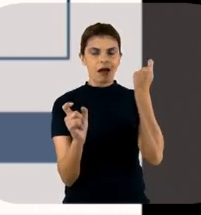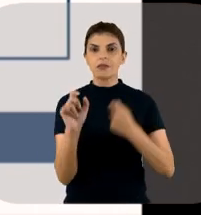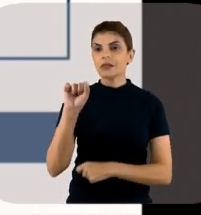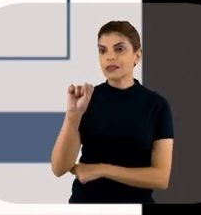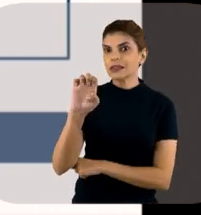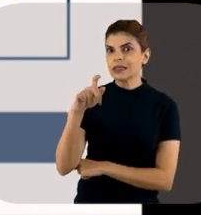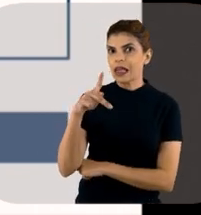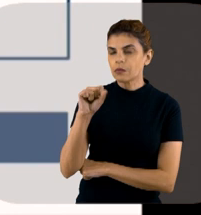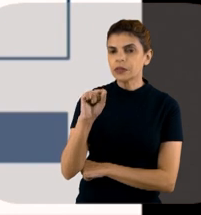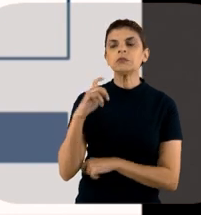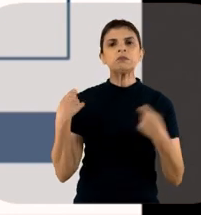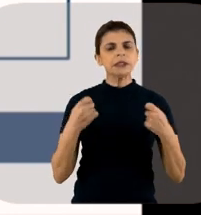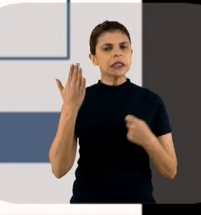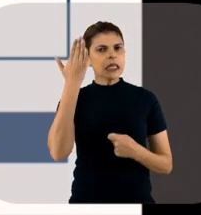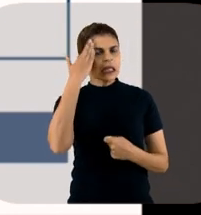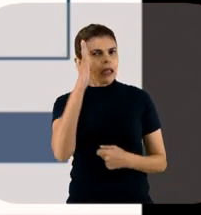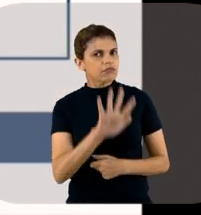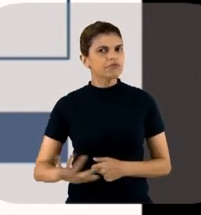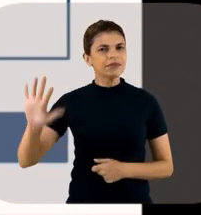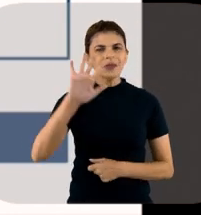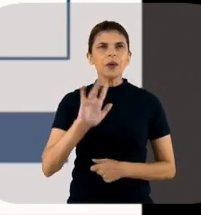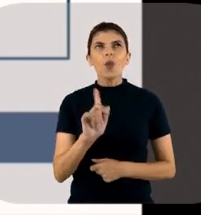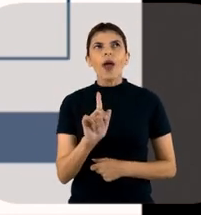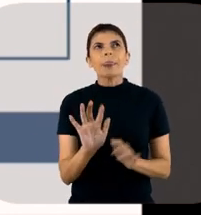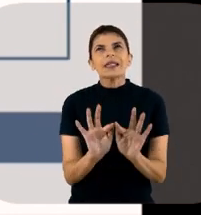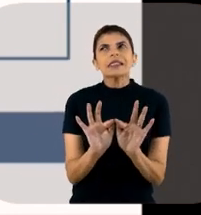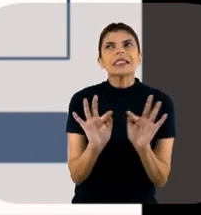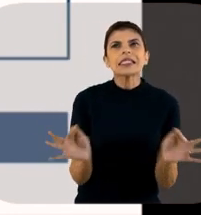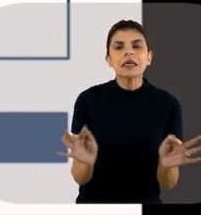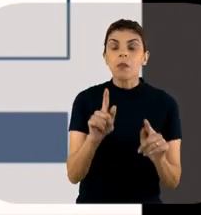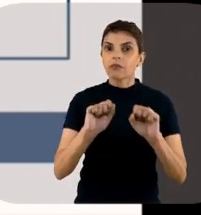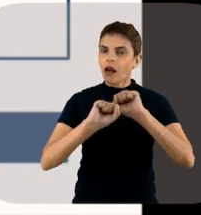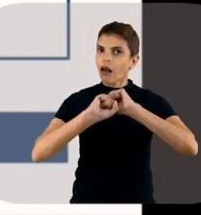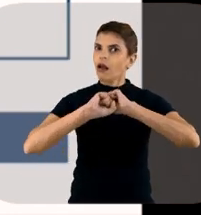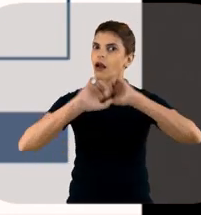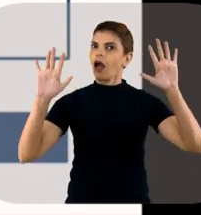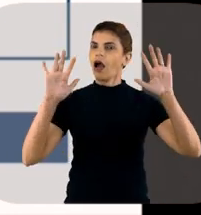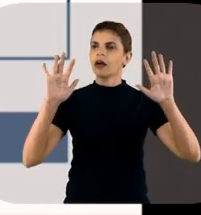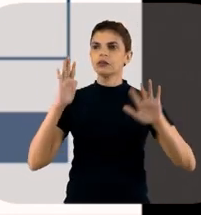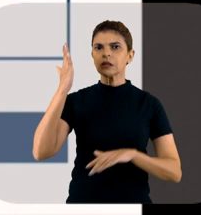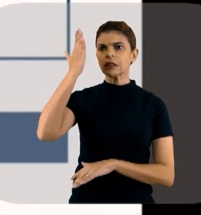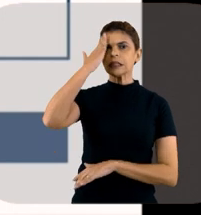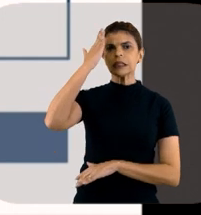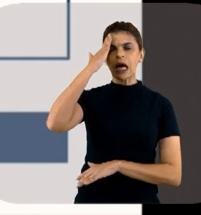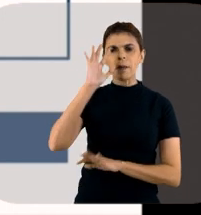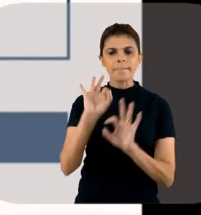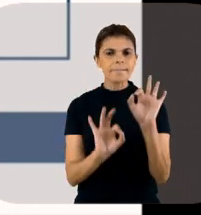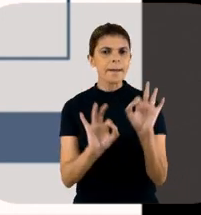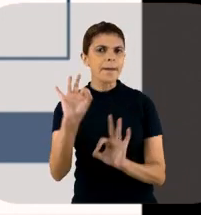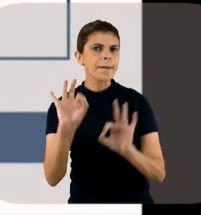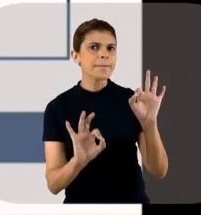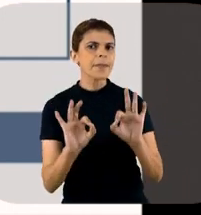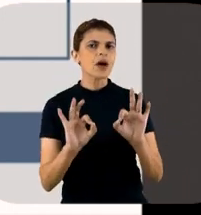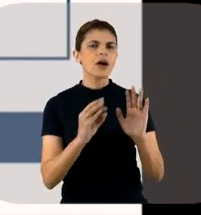máximo também de simplicidade, talvez não seja a palavra ideal, mais clareza quando a gente vai